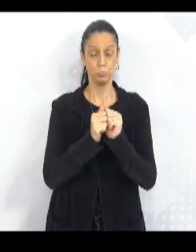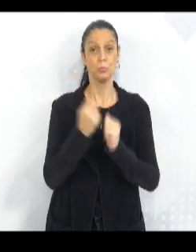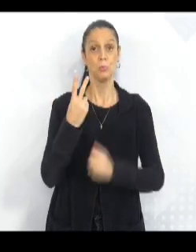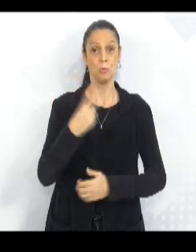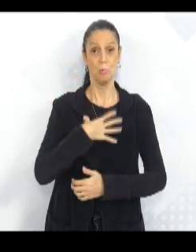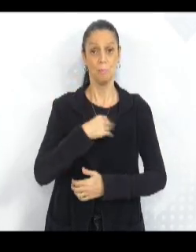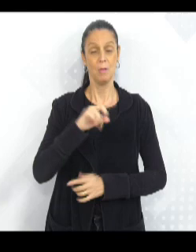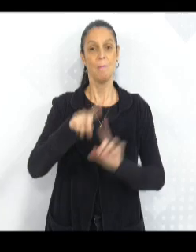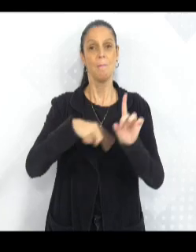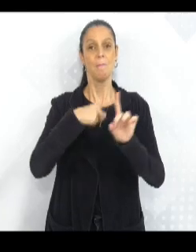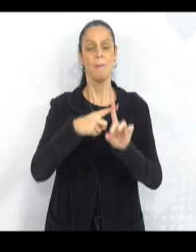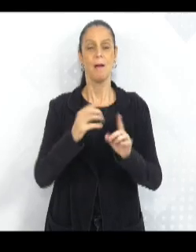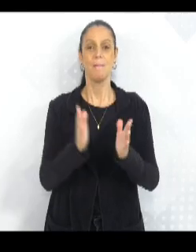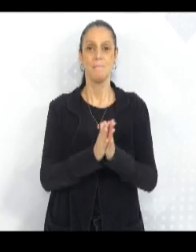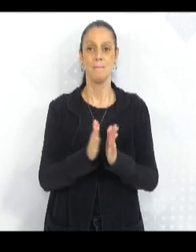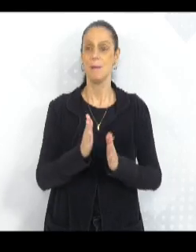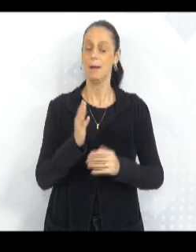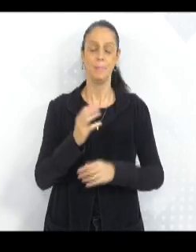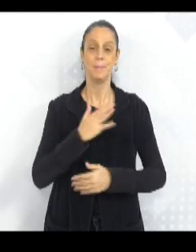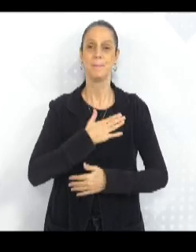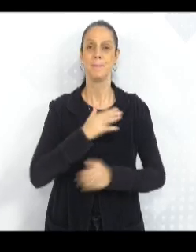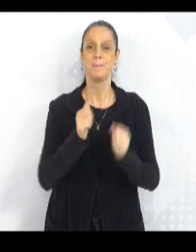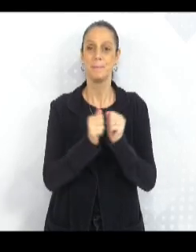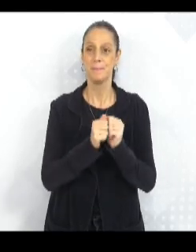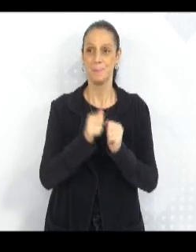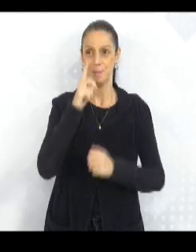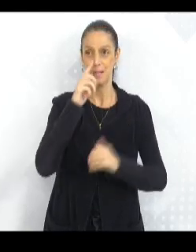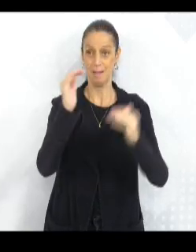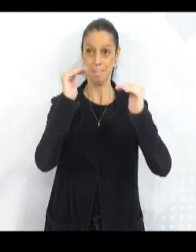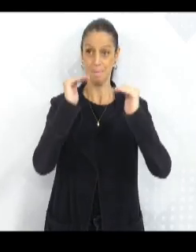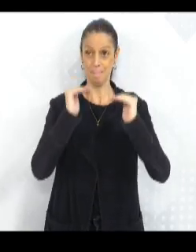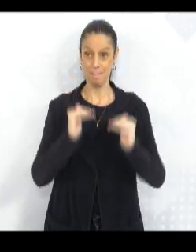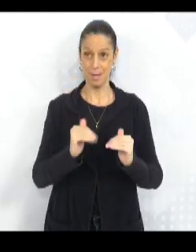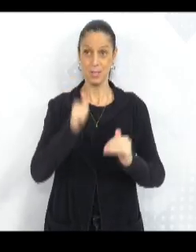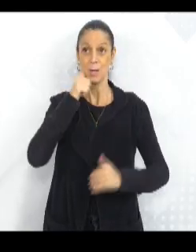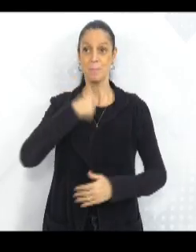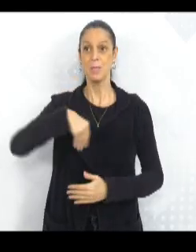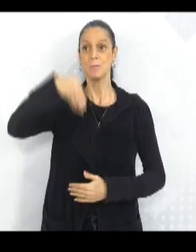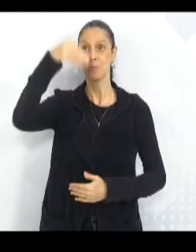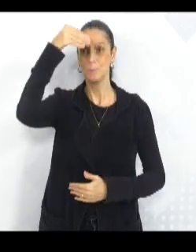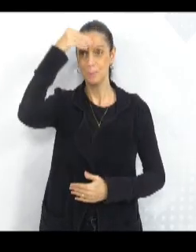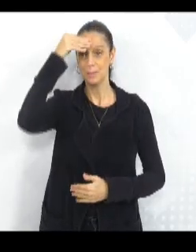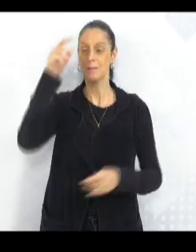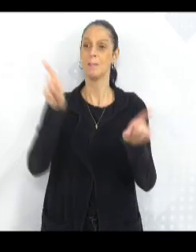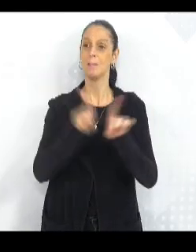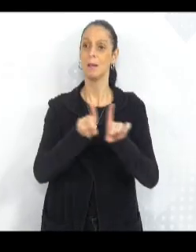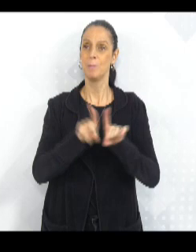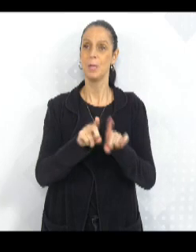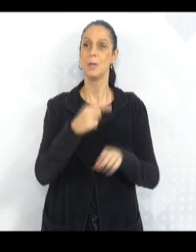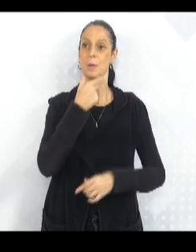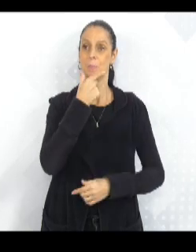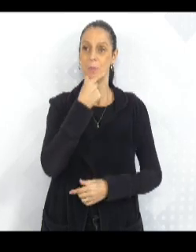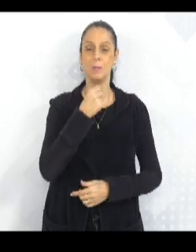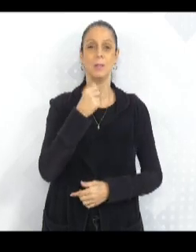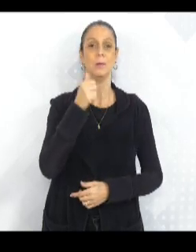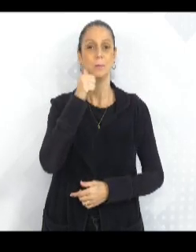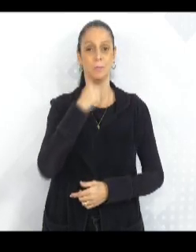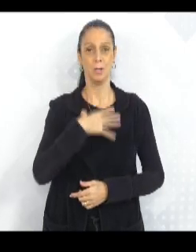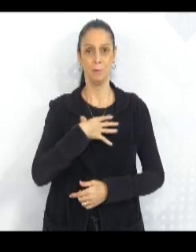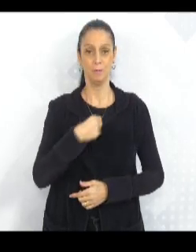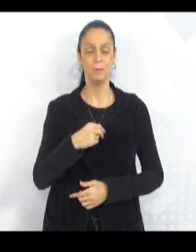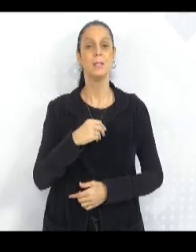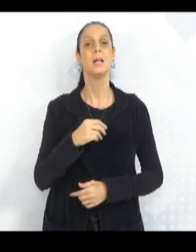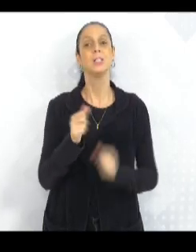E a de baixo foi recente, minha sobrinha Vitória, minha filha, meu filho, eu e a minha mãe ali no meio.